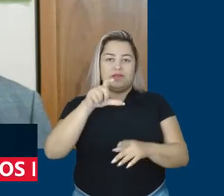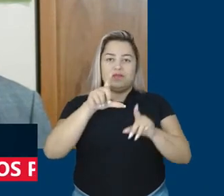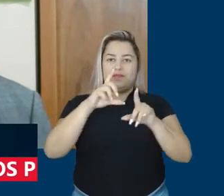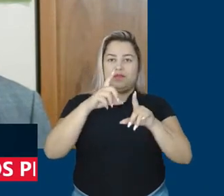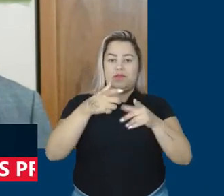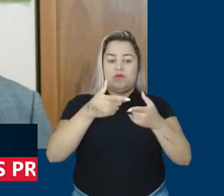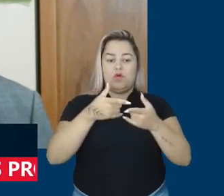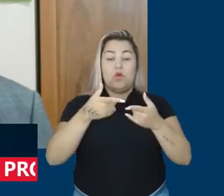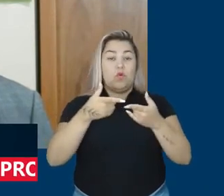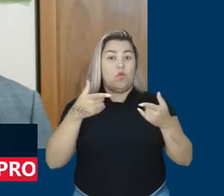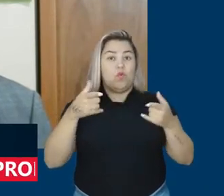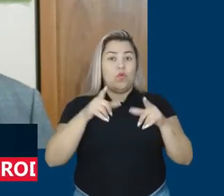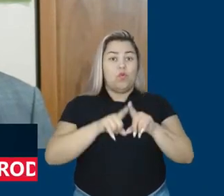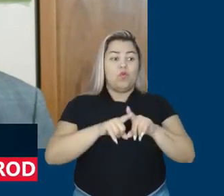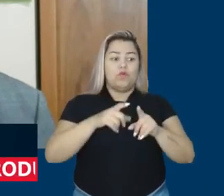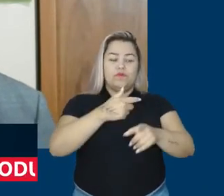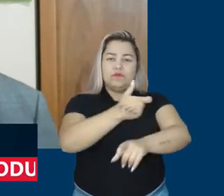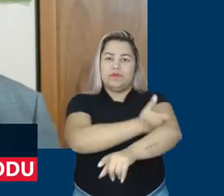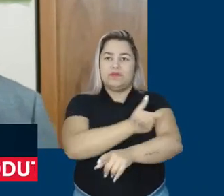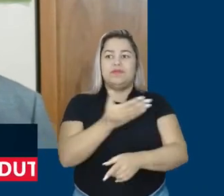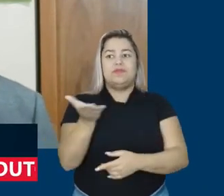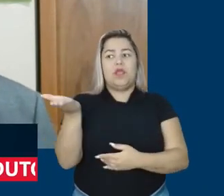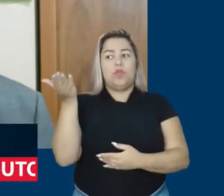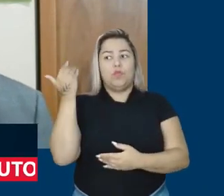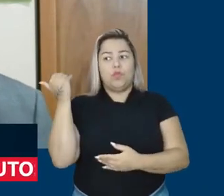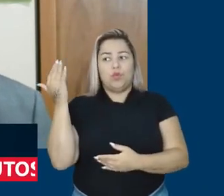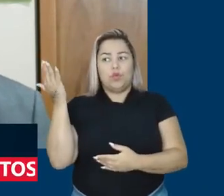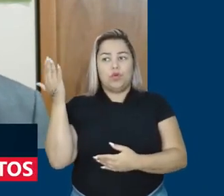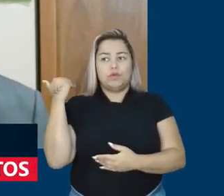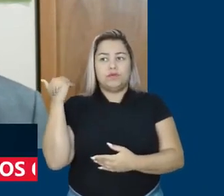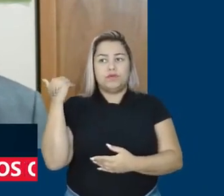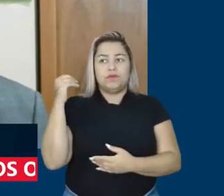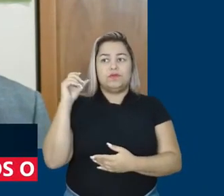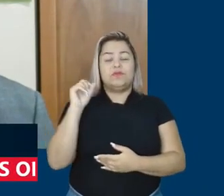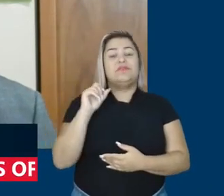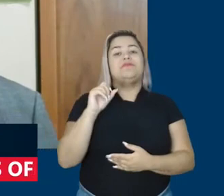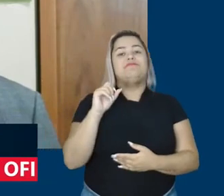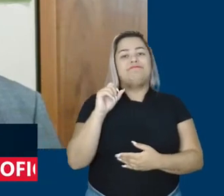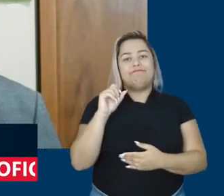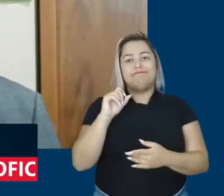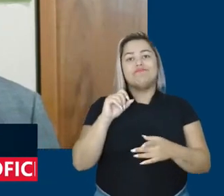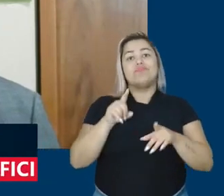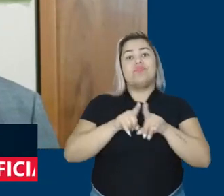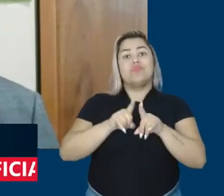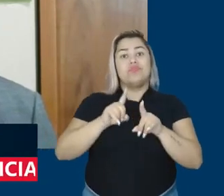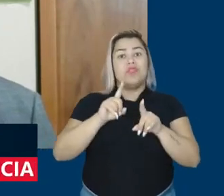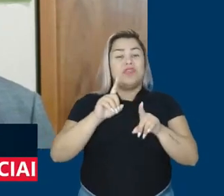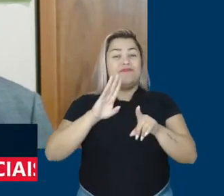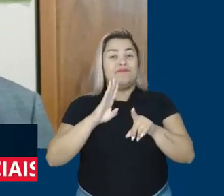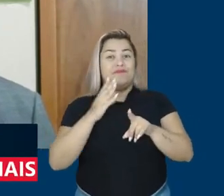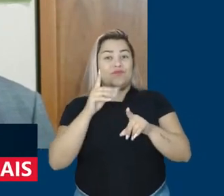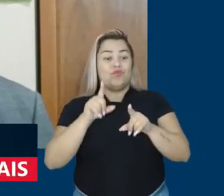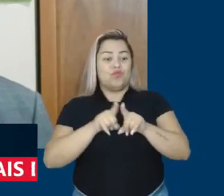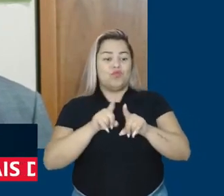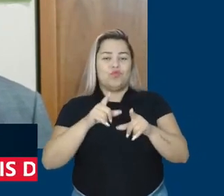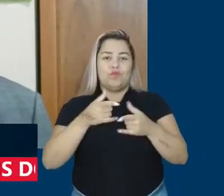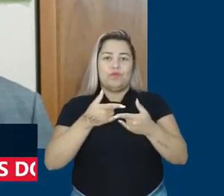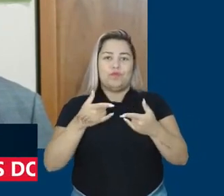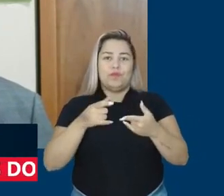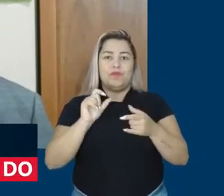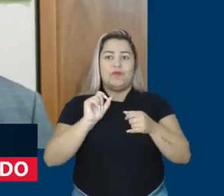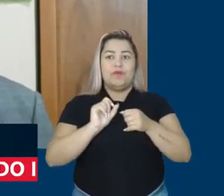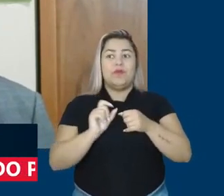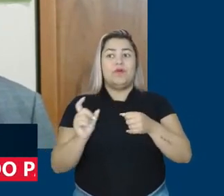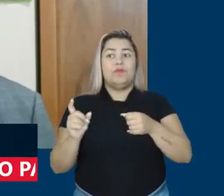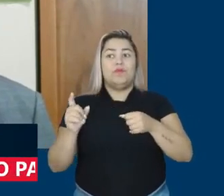pessoa, um ex-presidente da República, na época, presidente da República, que falsifica cartão de vacina para ir para os Estados Unidos,